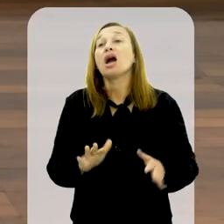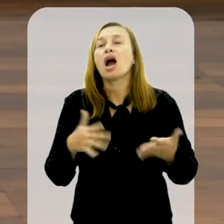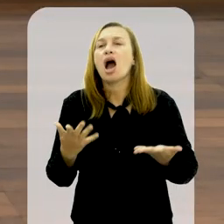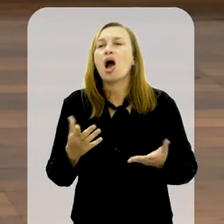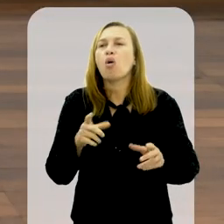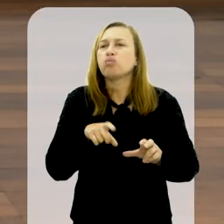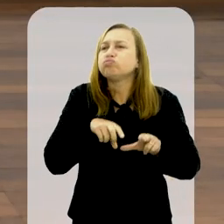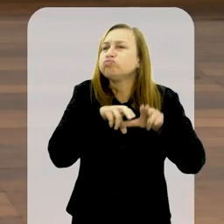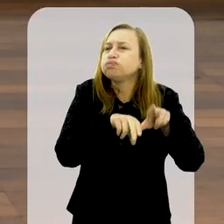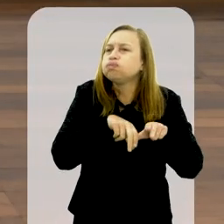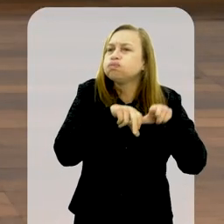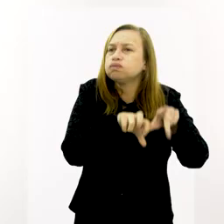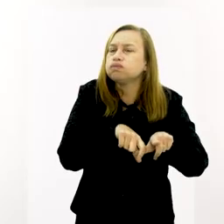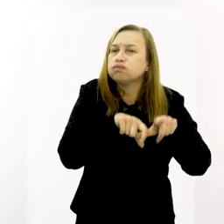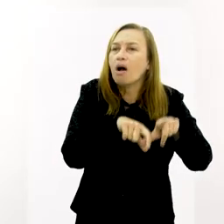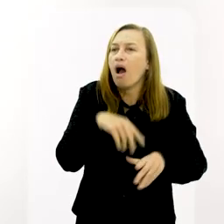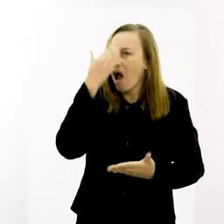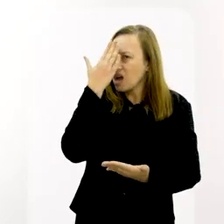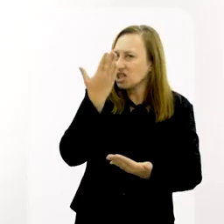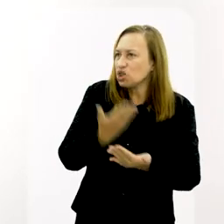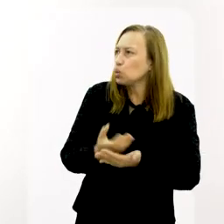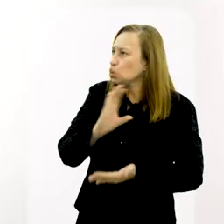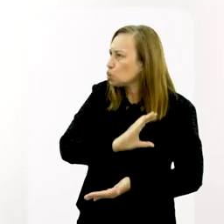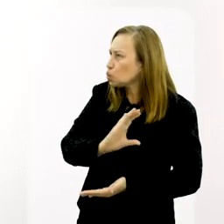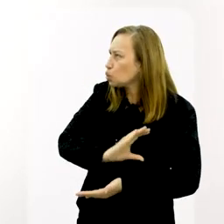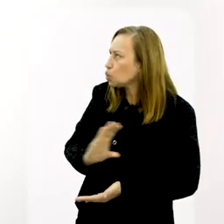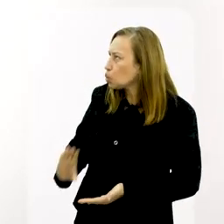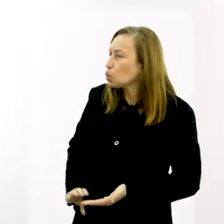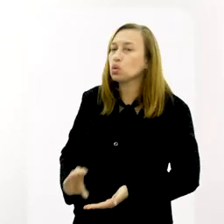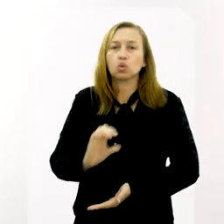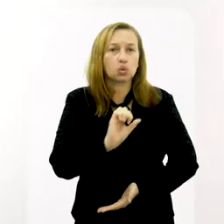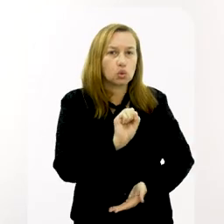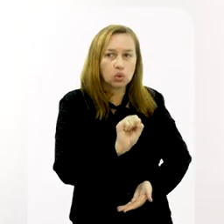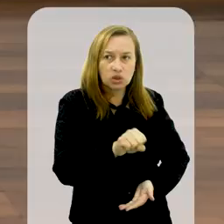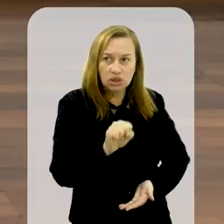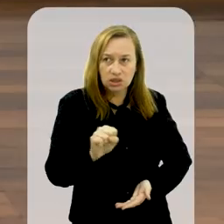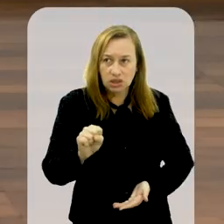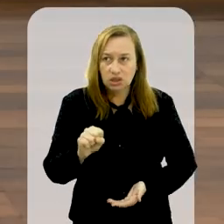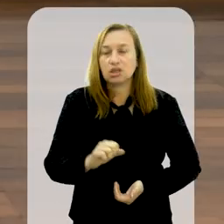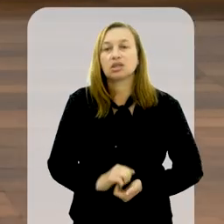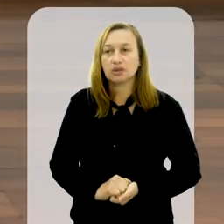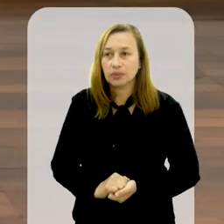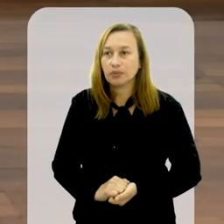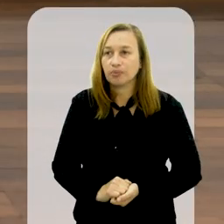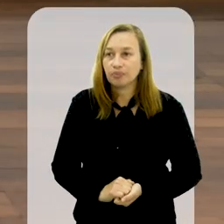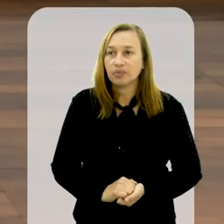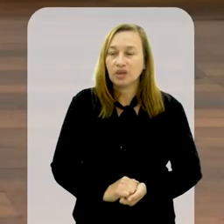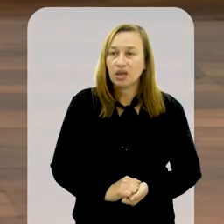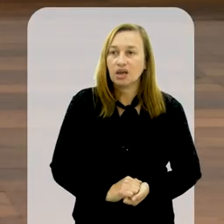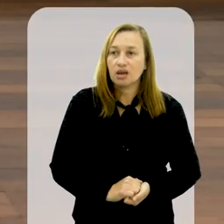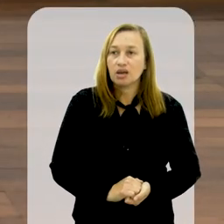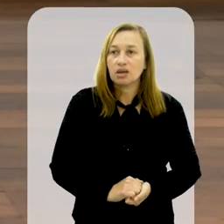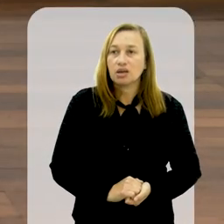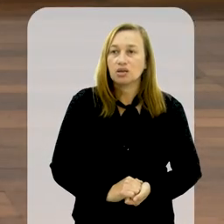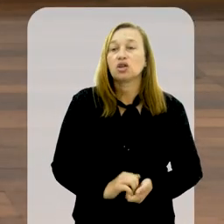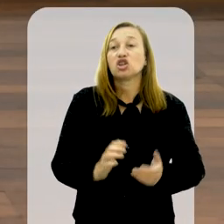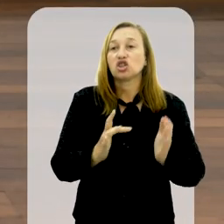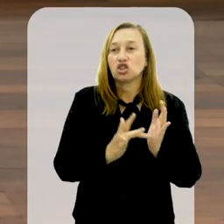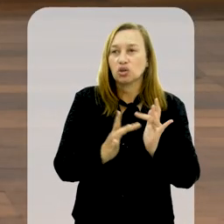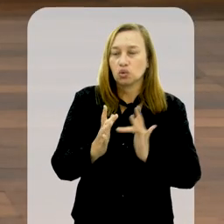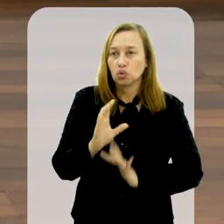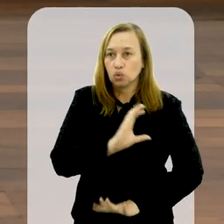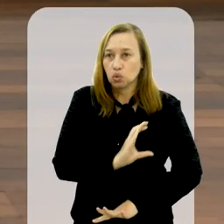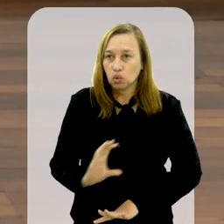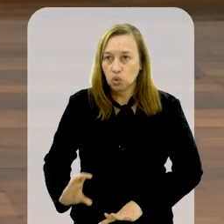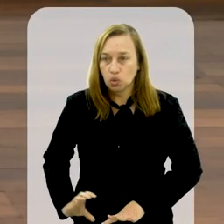A Umbanda acredita em Cristo. É, acredita em Nizambi, né, que equivale